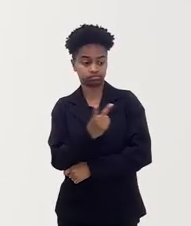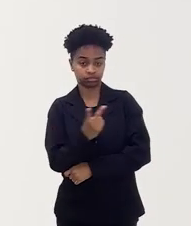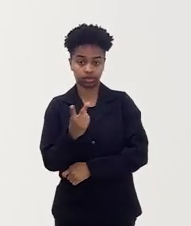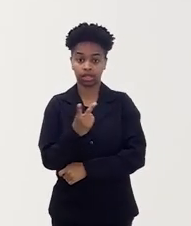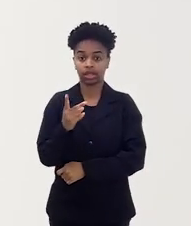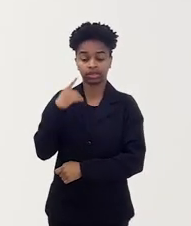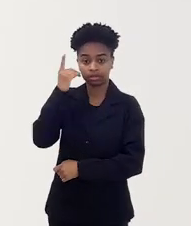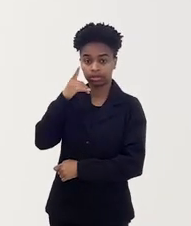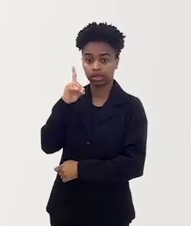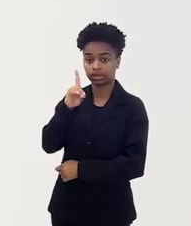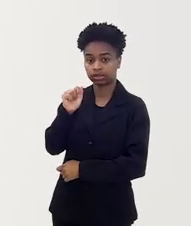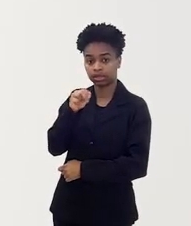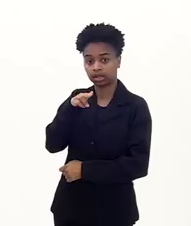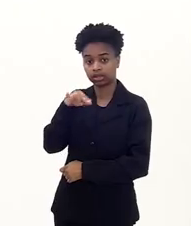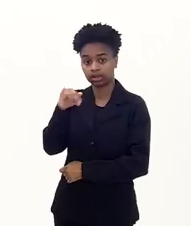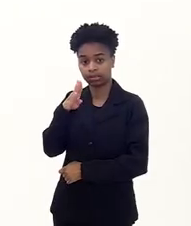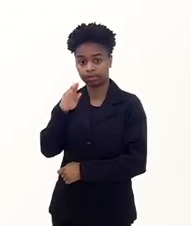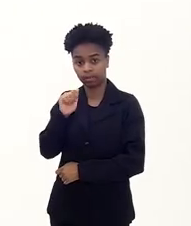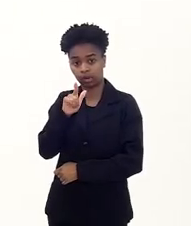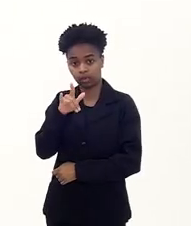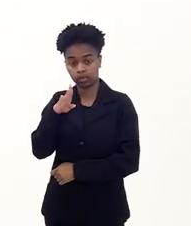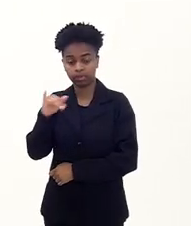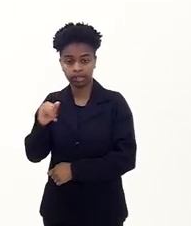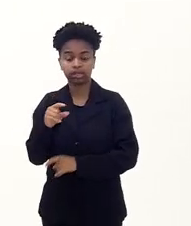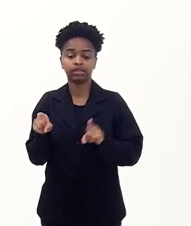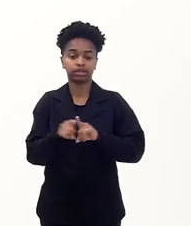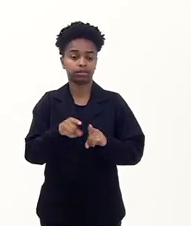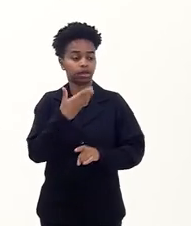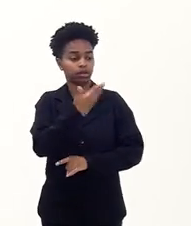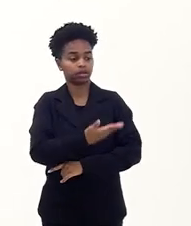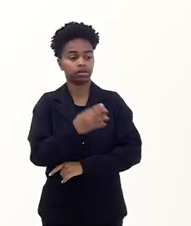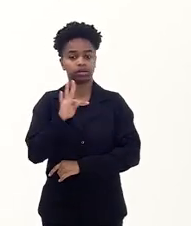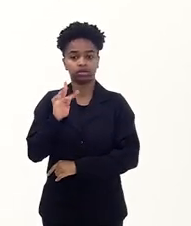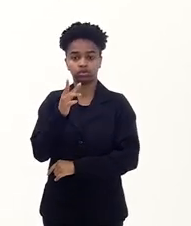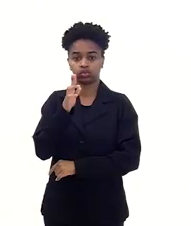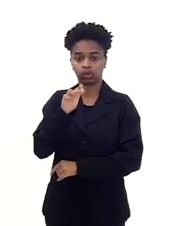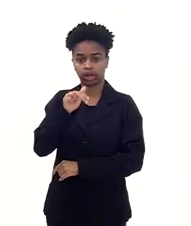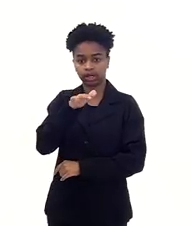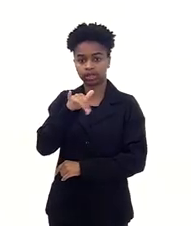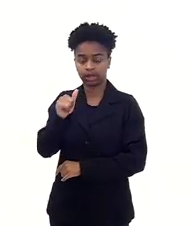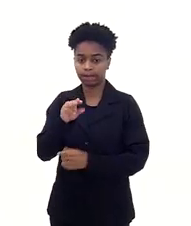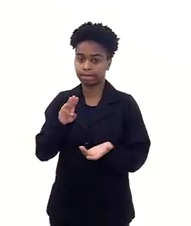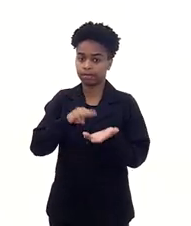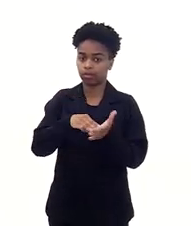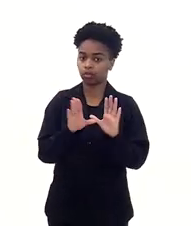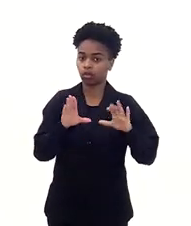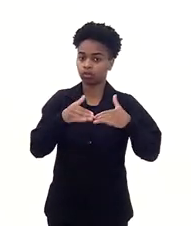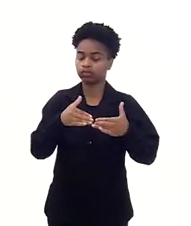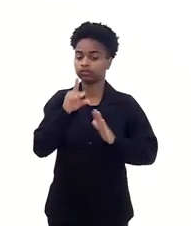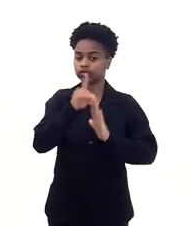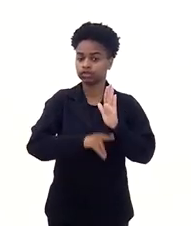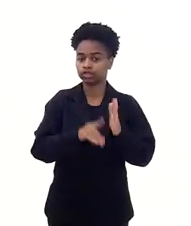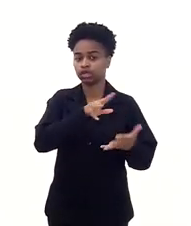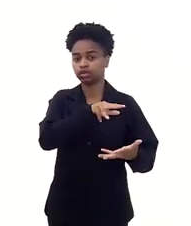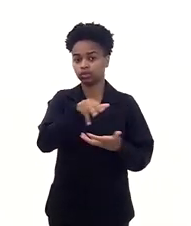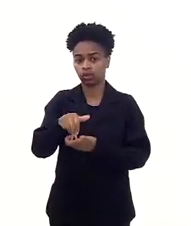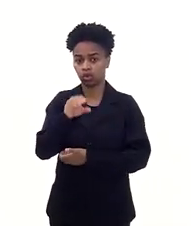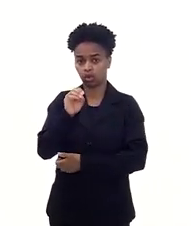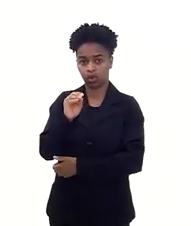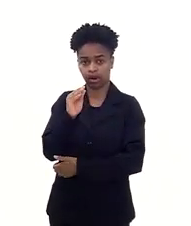debate a deputada Dani Balbi e também a doutora Tuani Vargas, membro da Comissão de Direito Internacional da OAB. Bom, quero